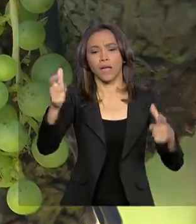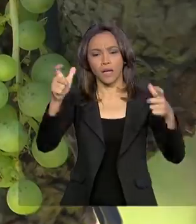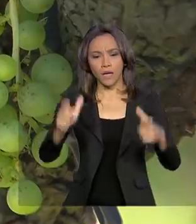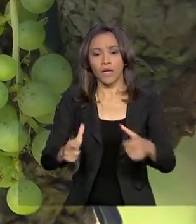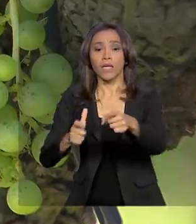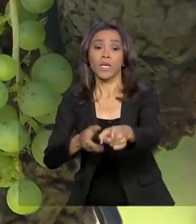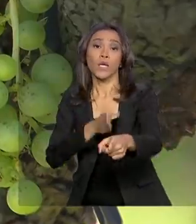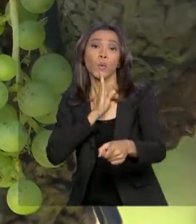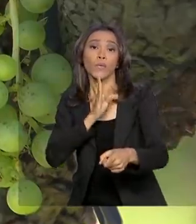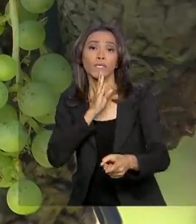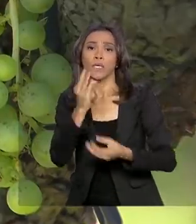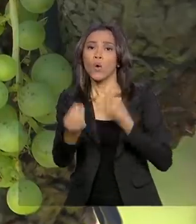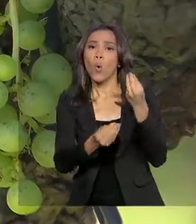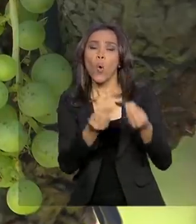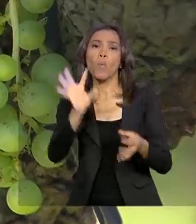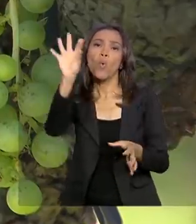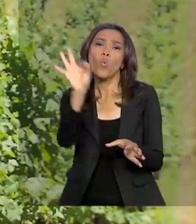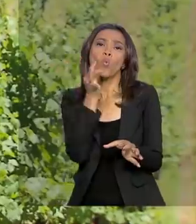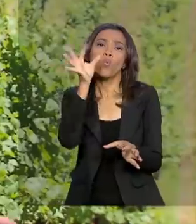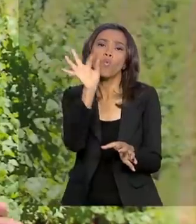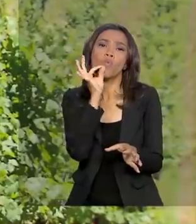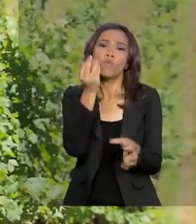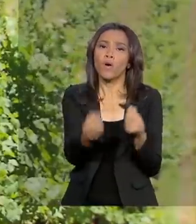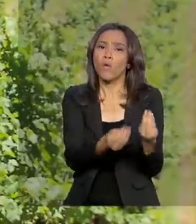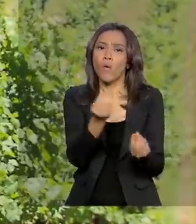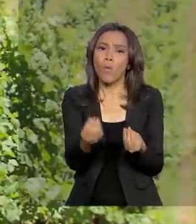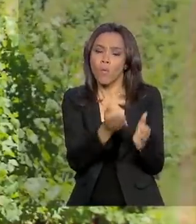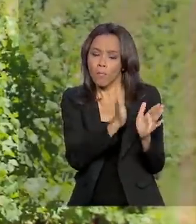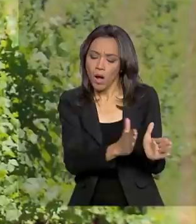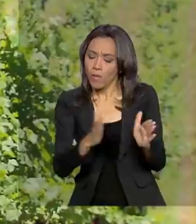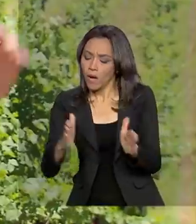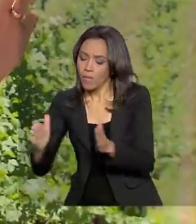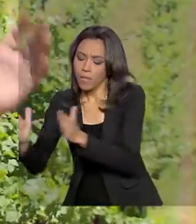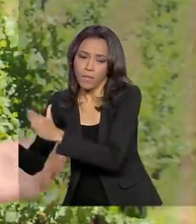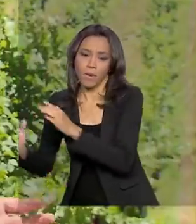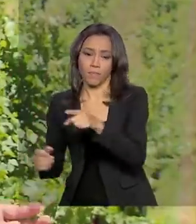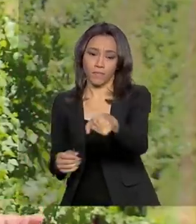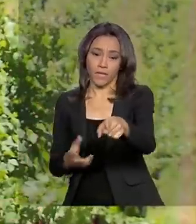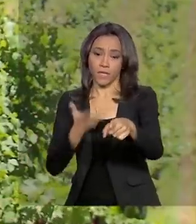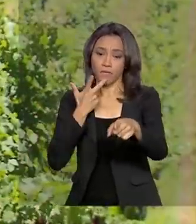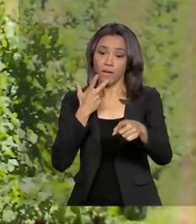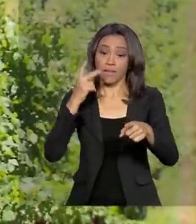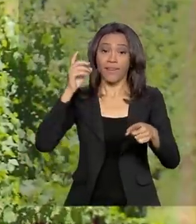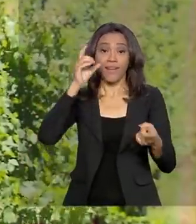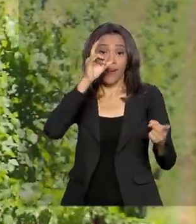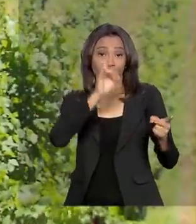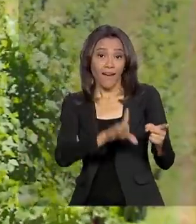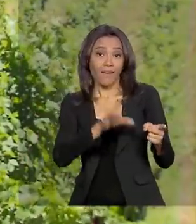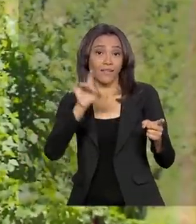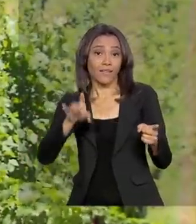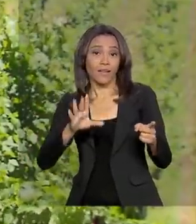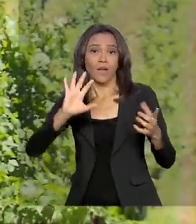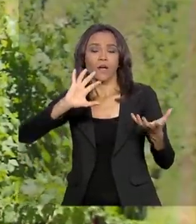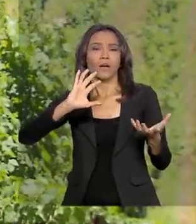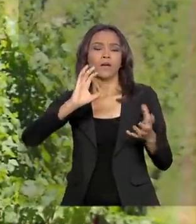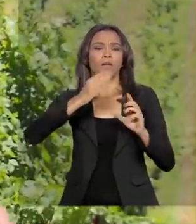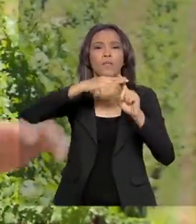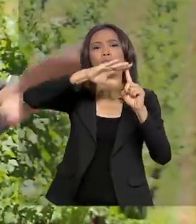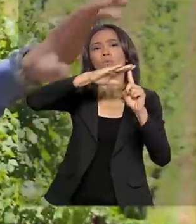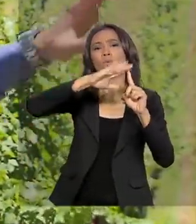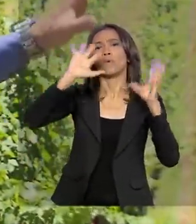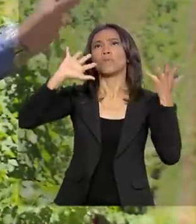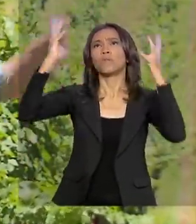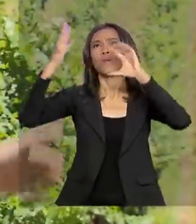fases de produção da uva e de vinho. Cada estação tem um visual totalmente diferente. Então, no outono, a gente tem